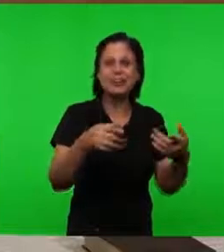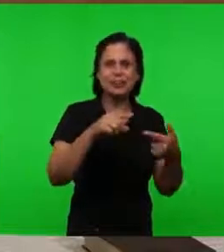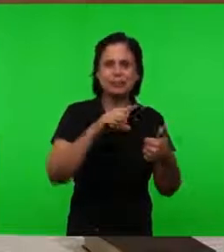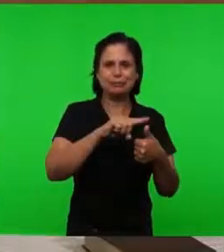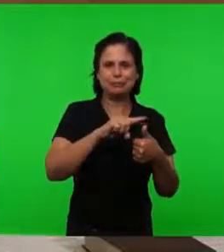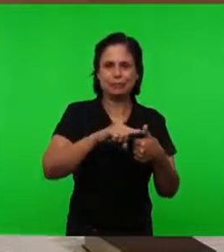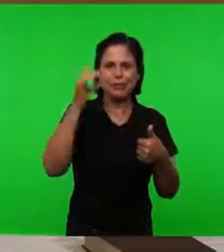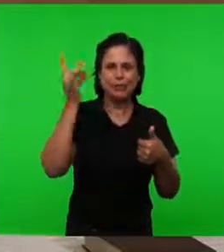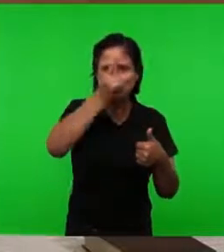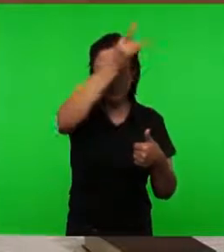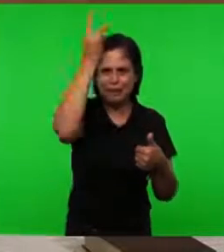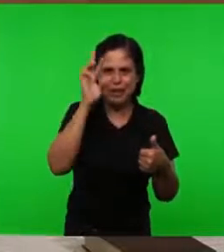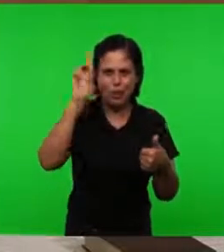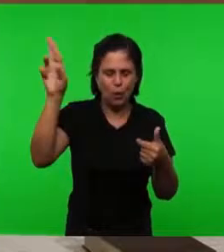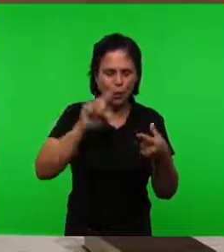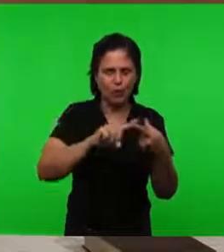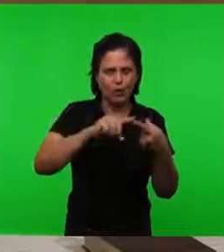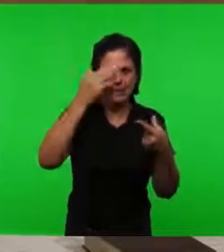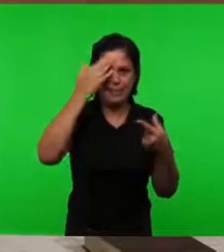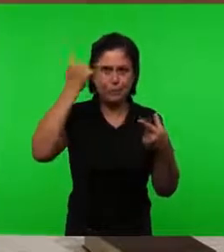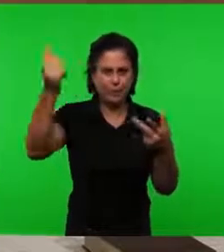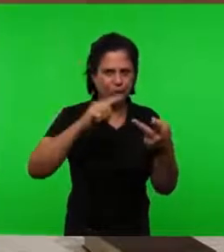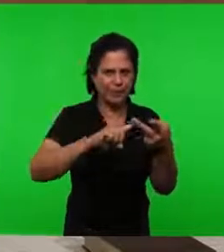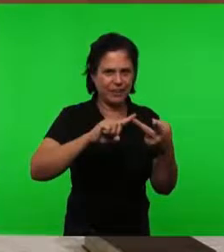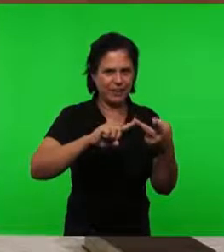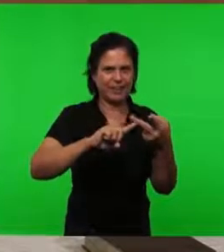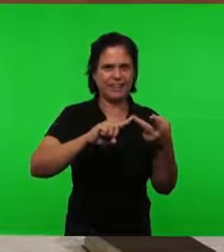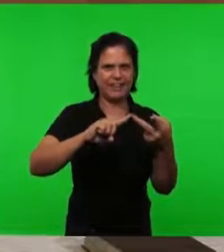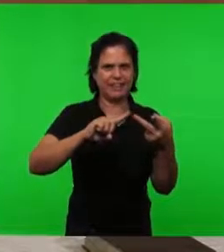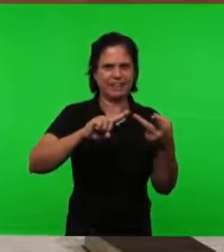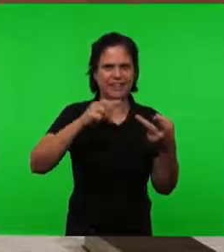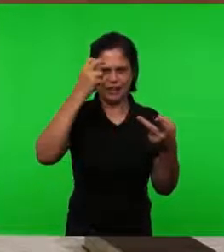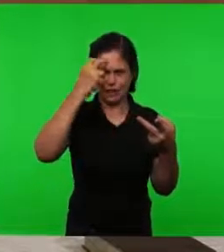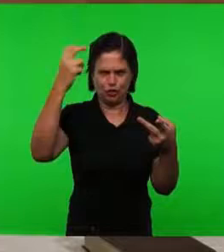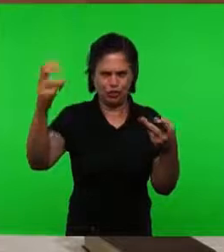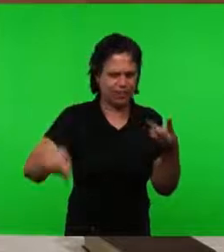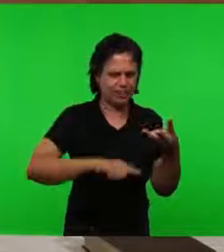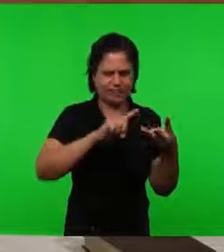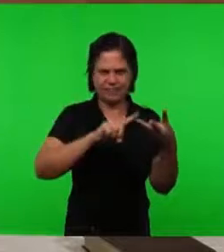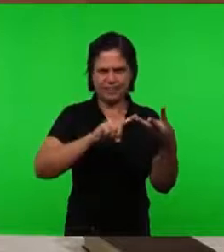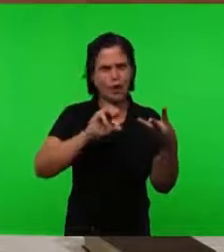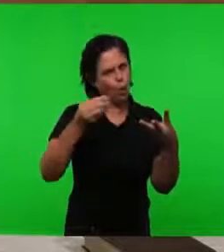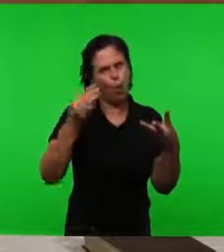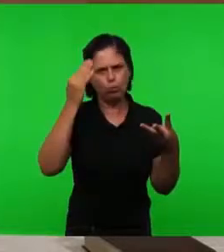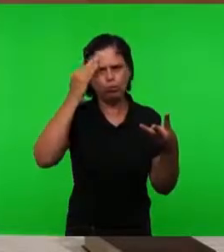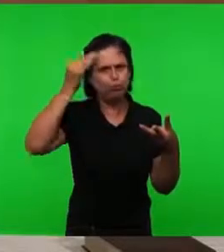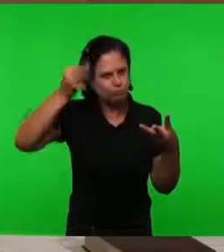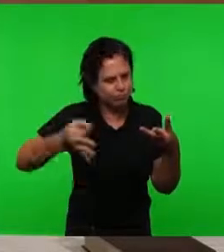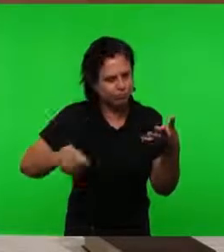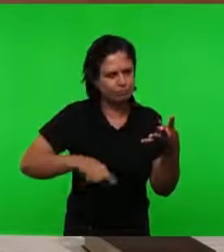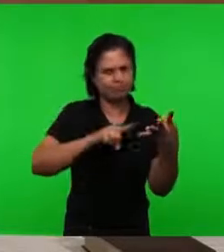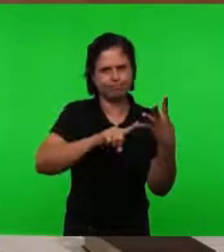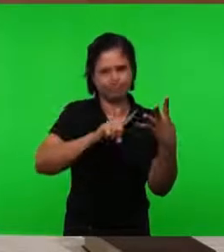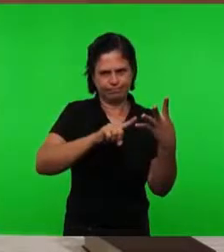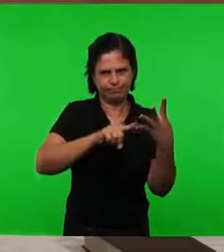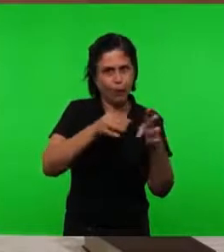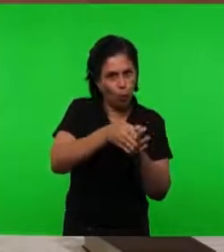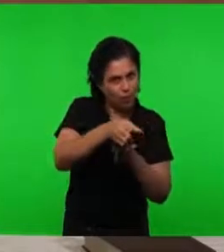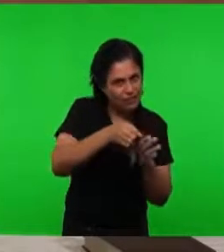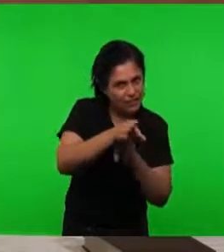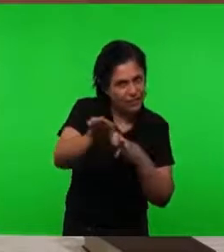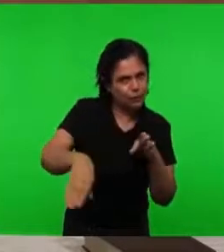O Espírito de Sabedoria Temos também O Espírito de Inteligência Ou discernimento O Espírito de